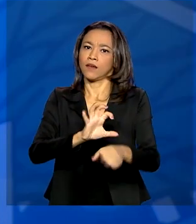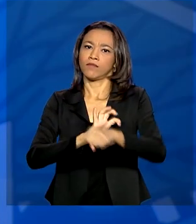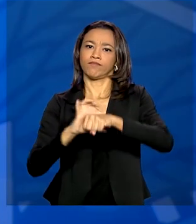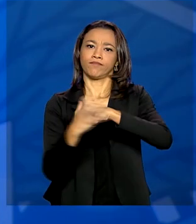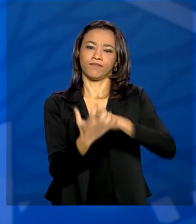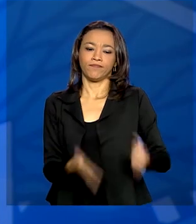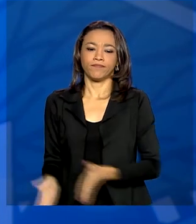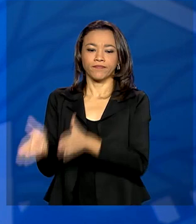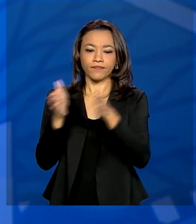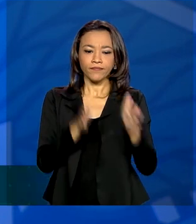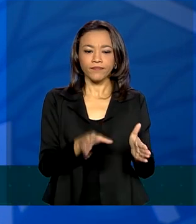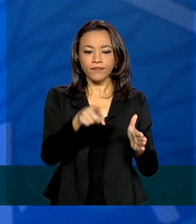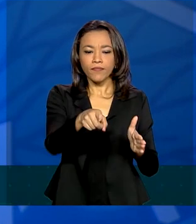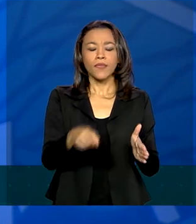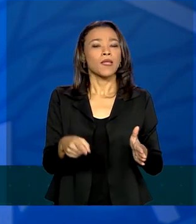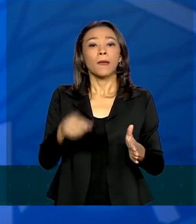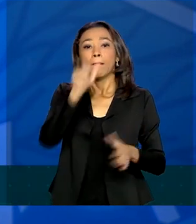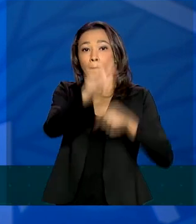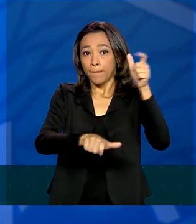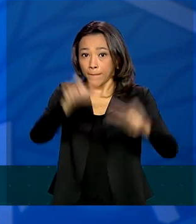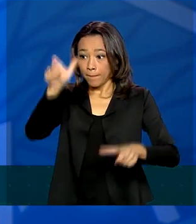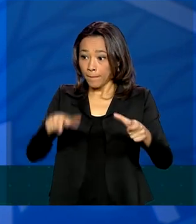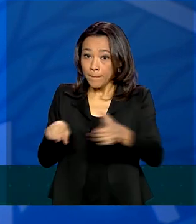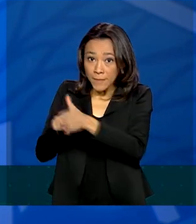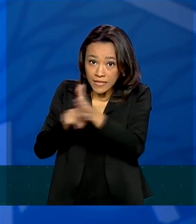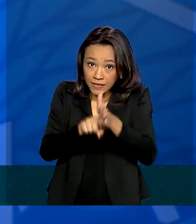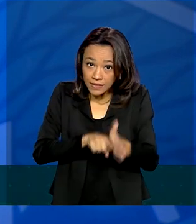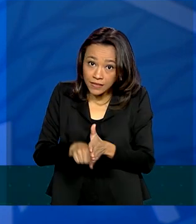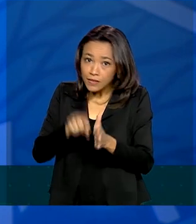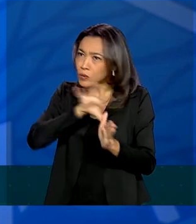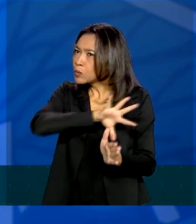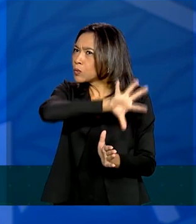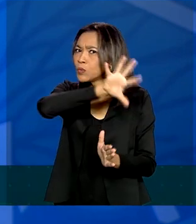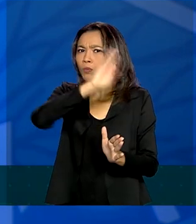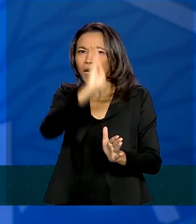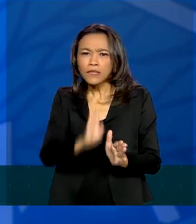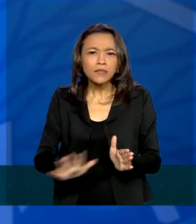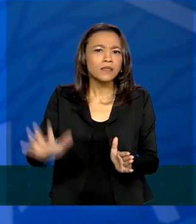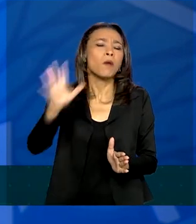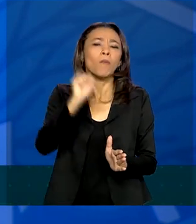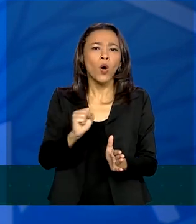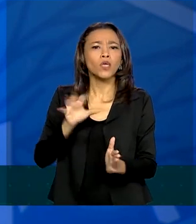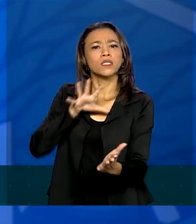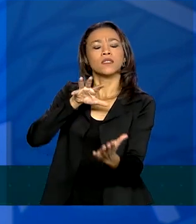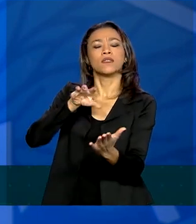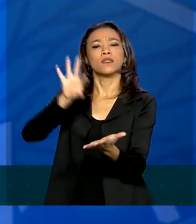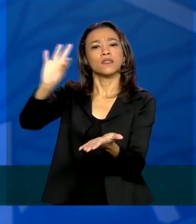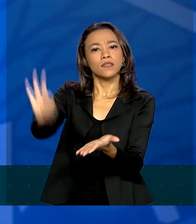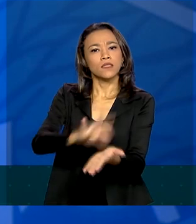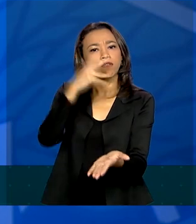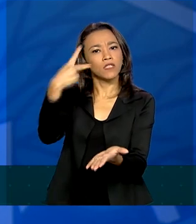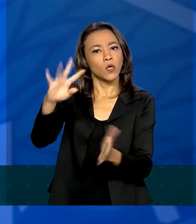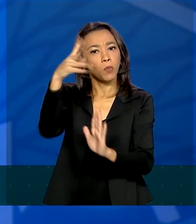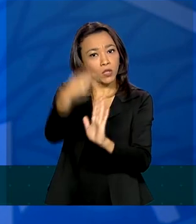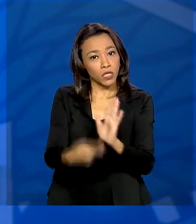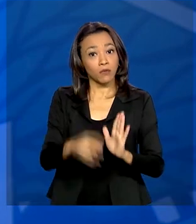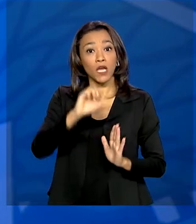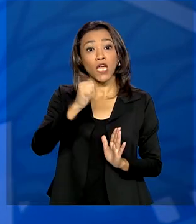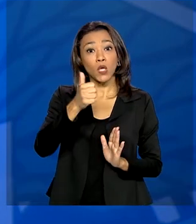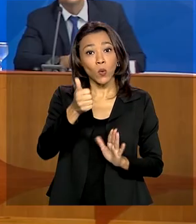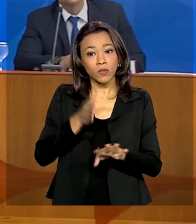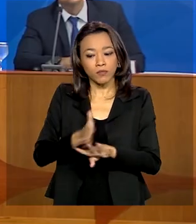Pesquisadores de todo o país poderão inscrever seus projetos em 11 linhas temáticas coordenadas pelo